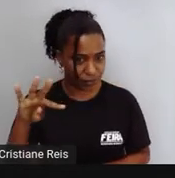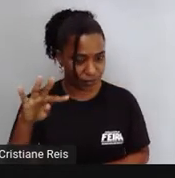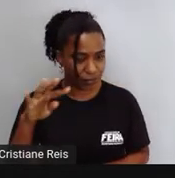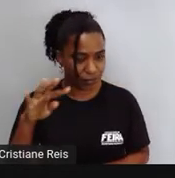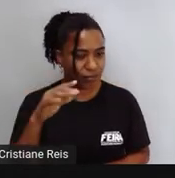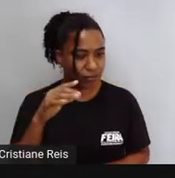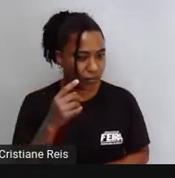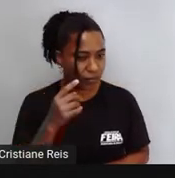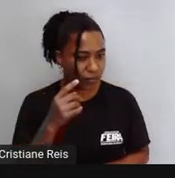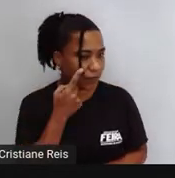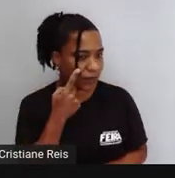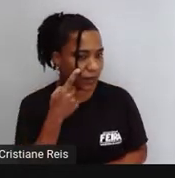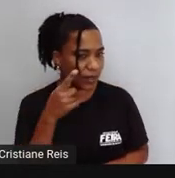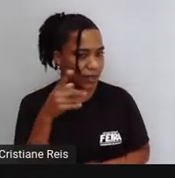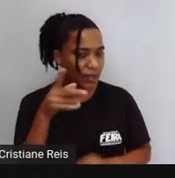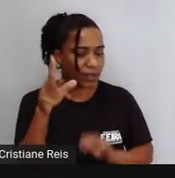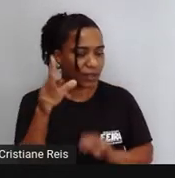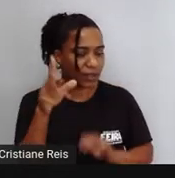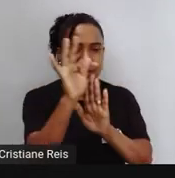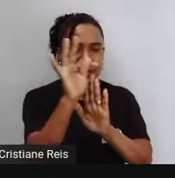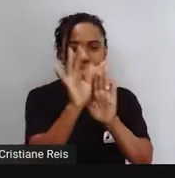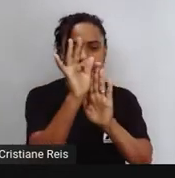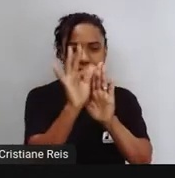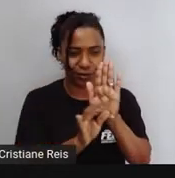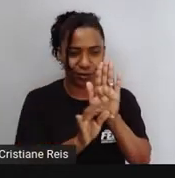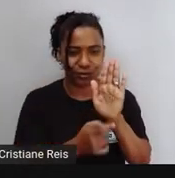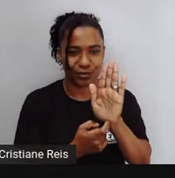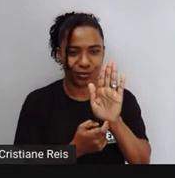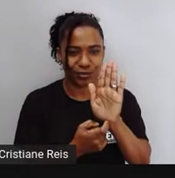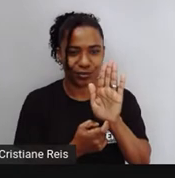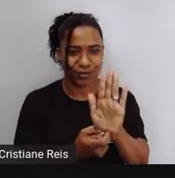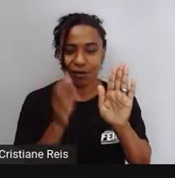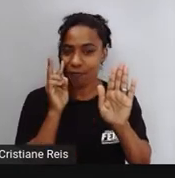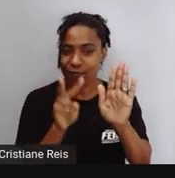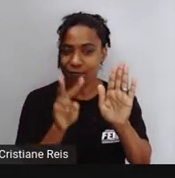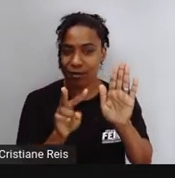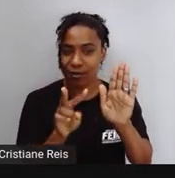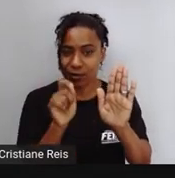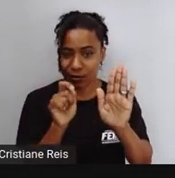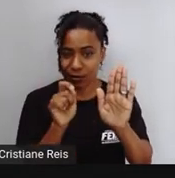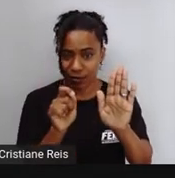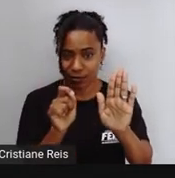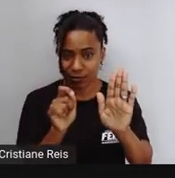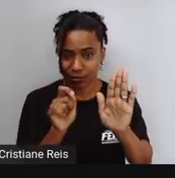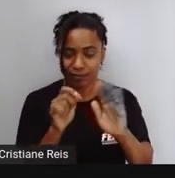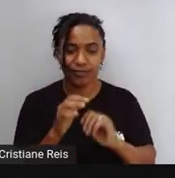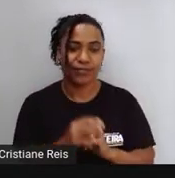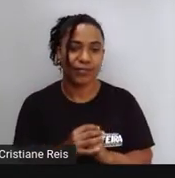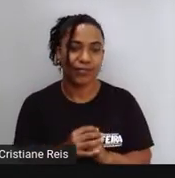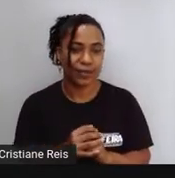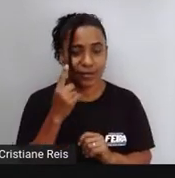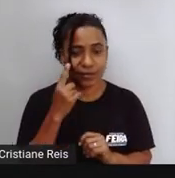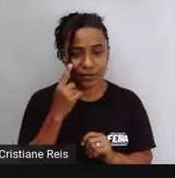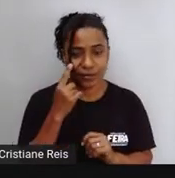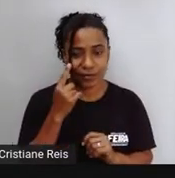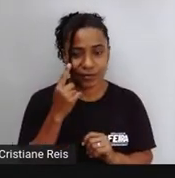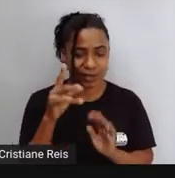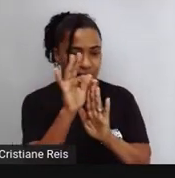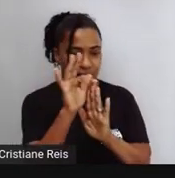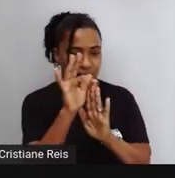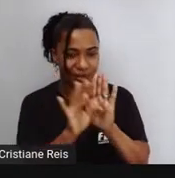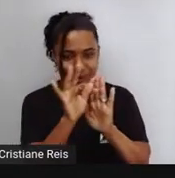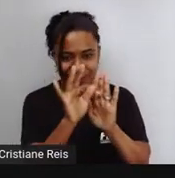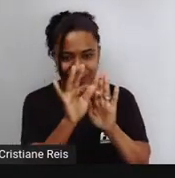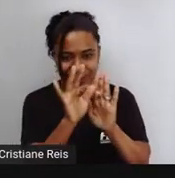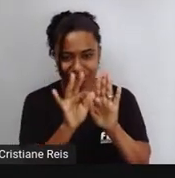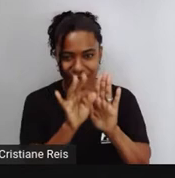O que é que nós podemos visualizar? Nós podemos visualizar pequenos textos, pequenos